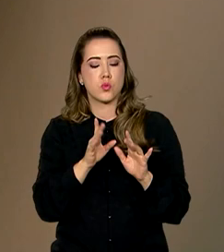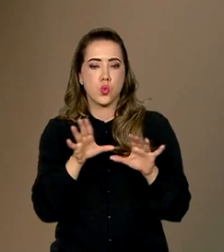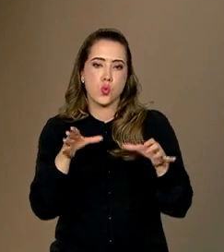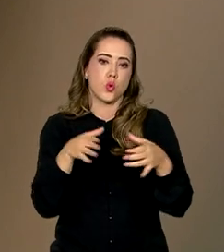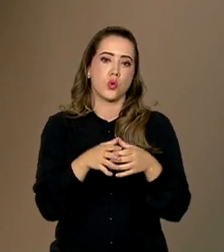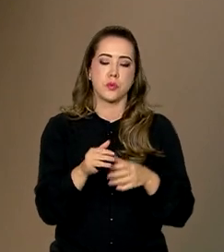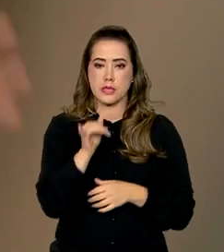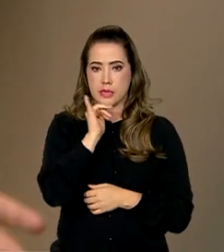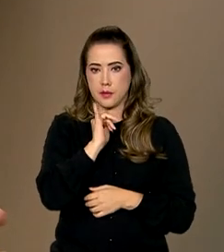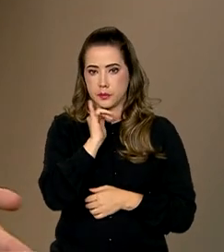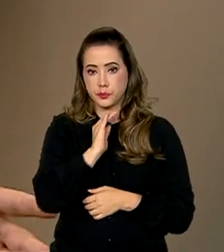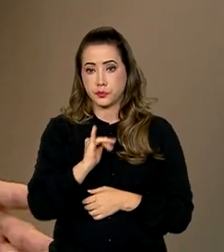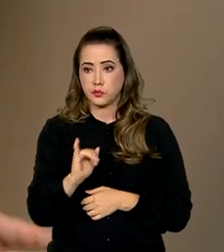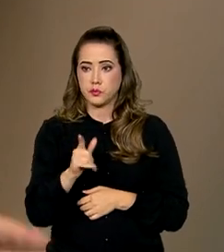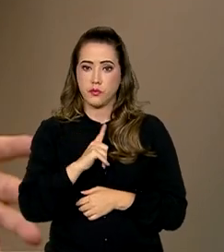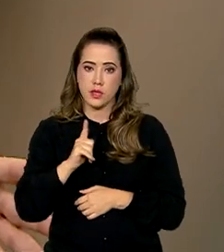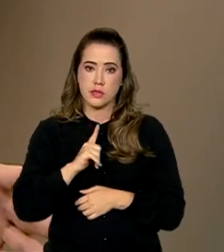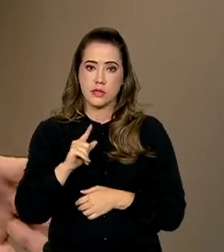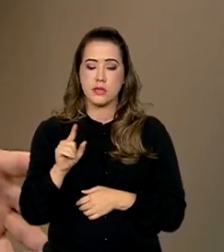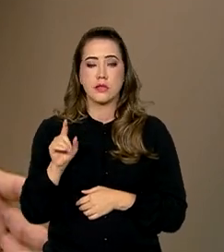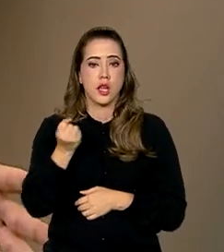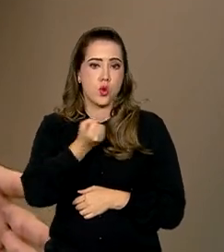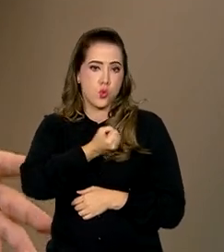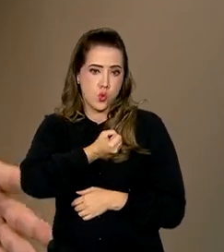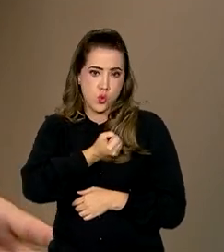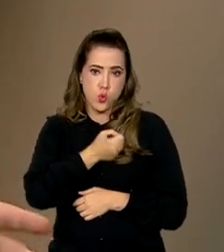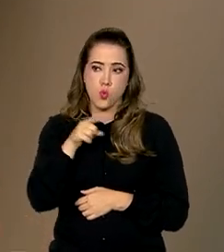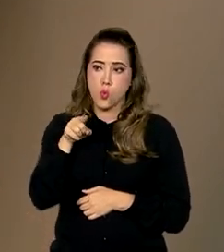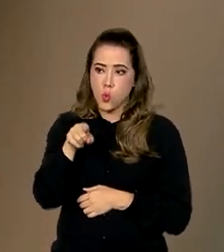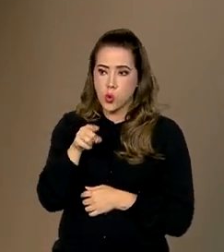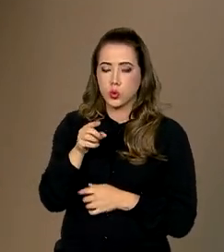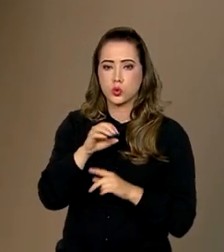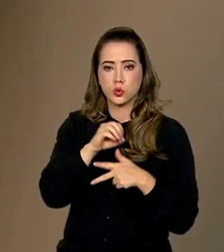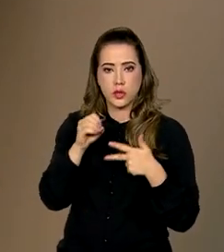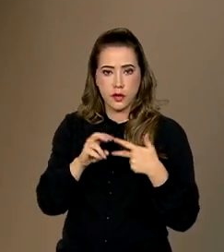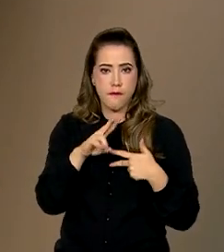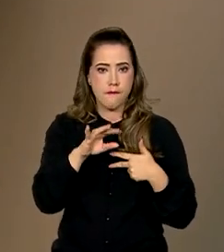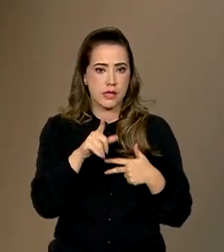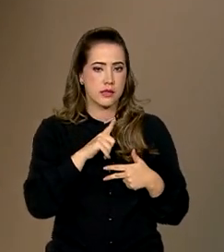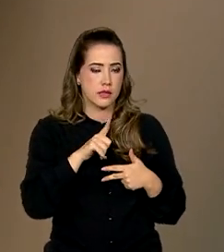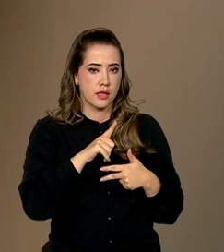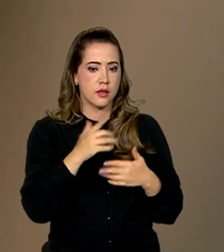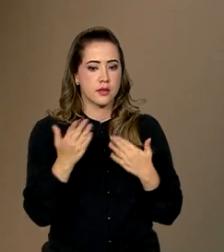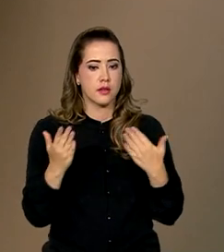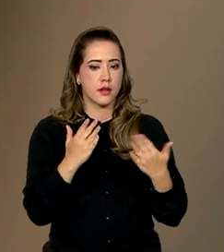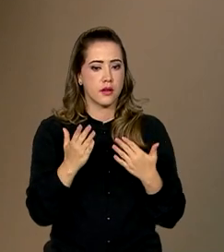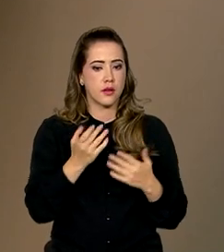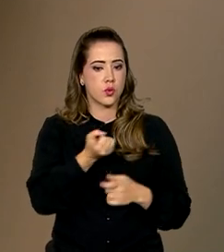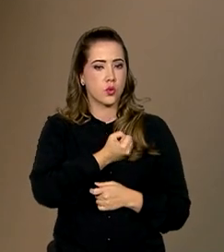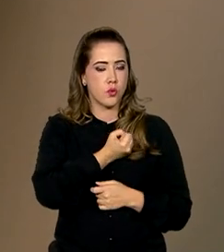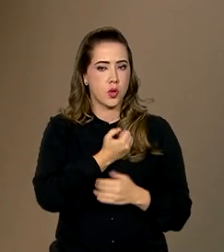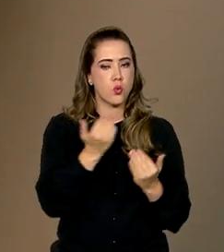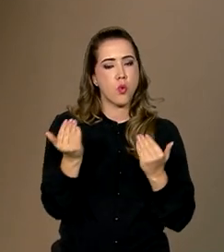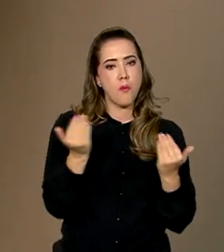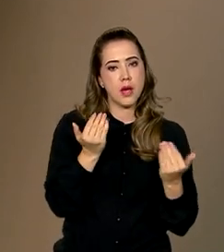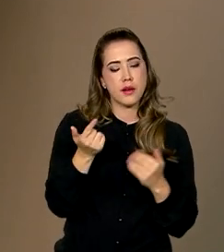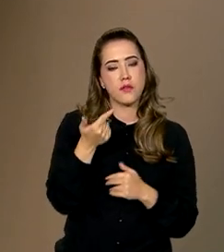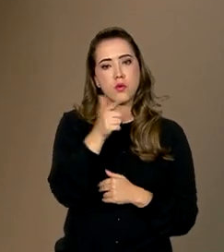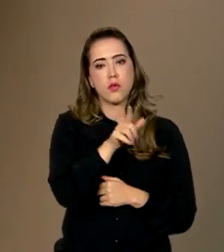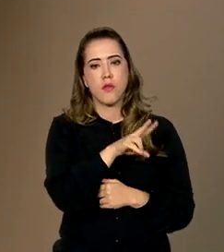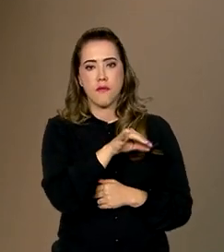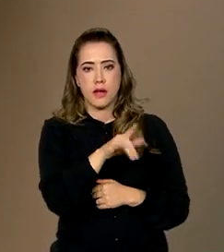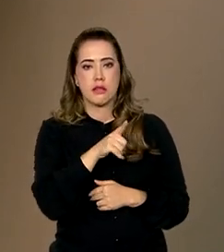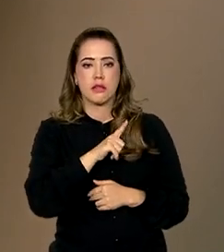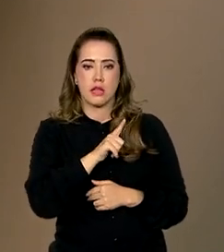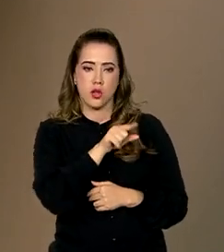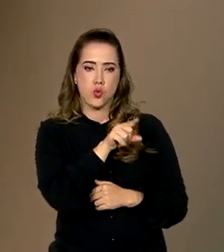Ou seja, se você tiver uma determinada pontuação numa primeira edição do Enem, certamente essa pontuação é comparável com a que você